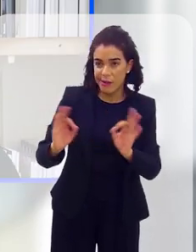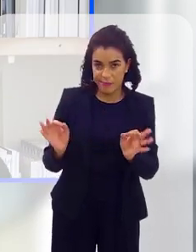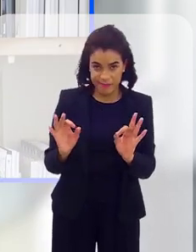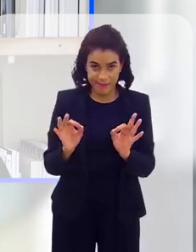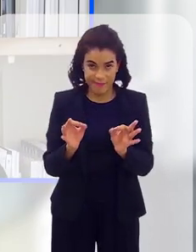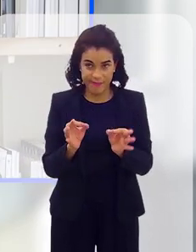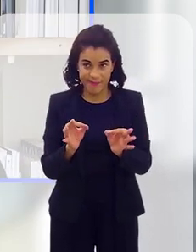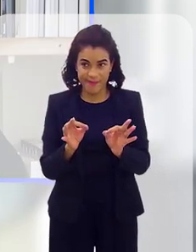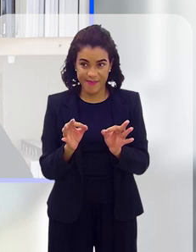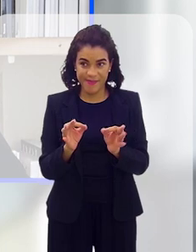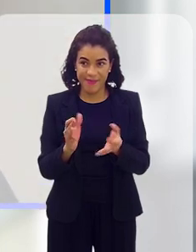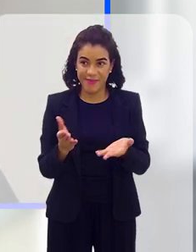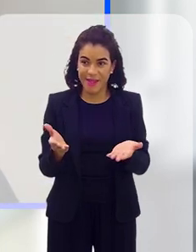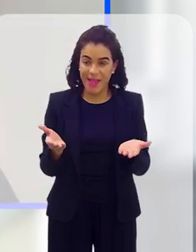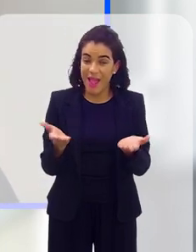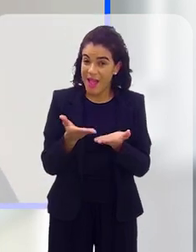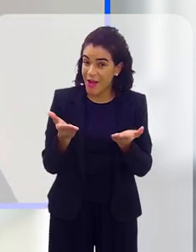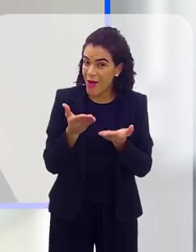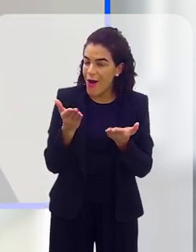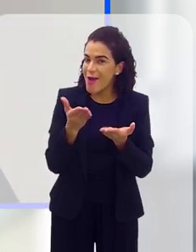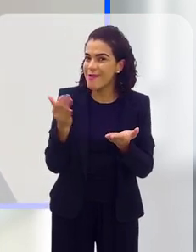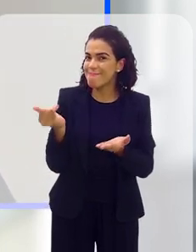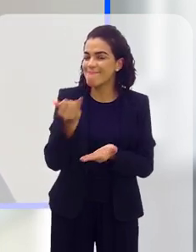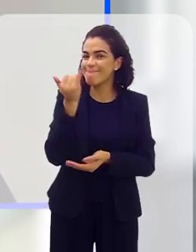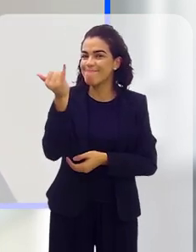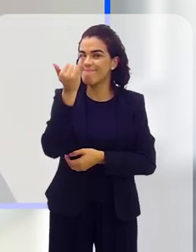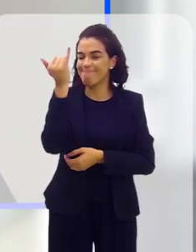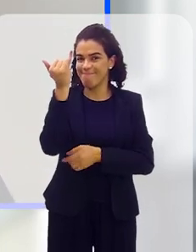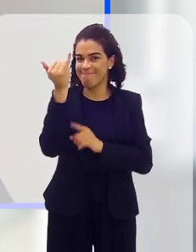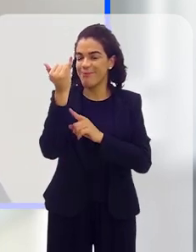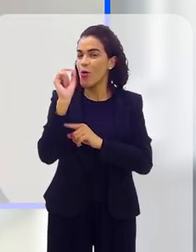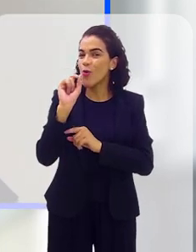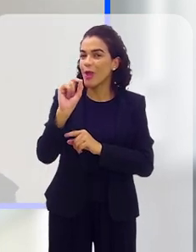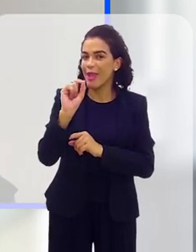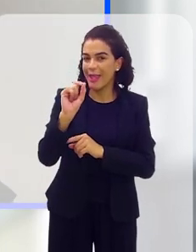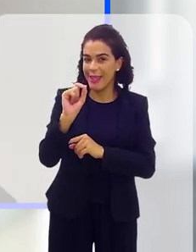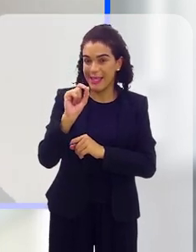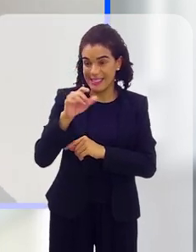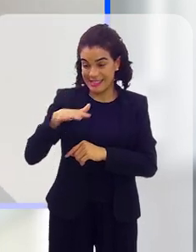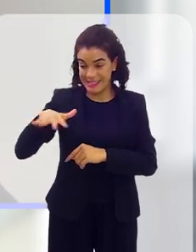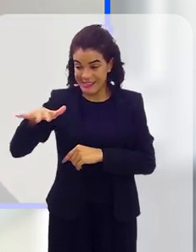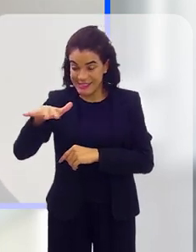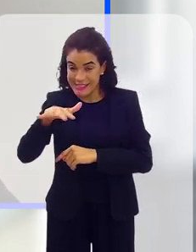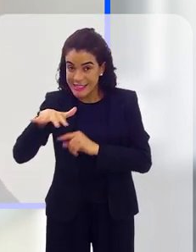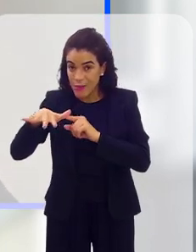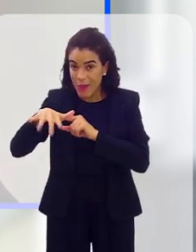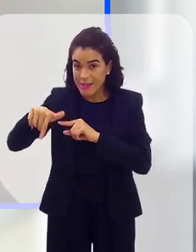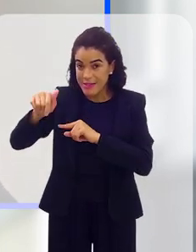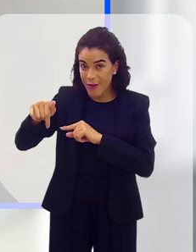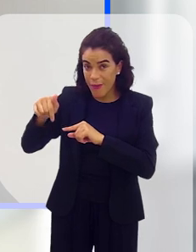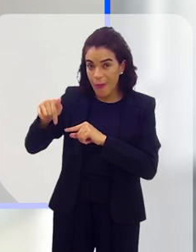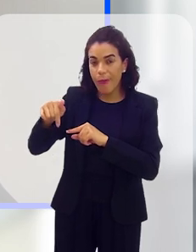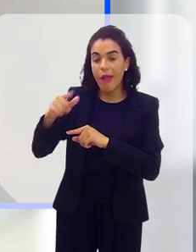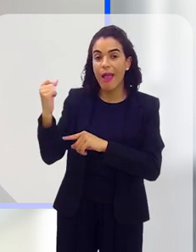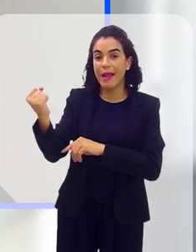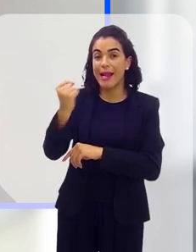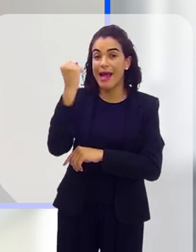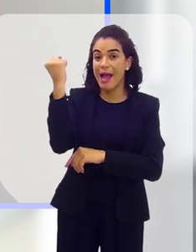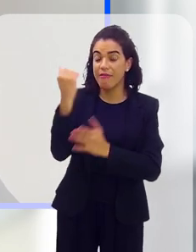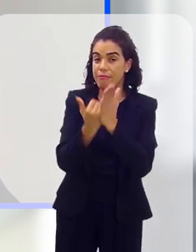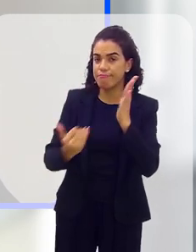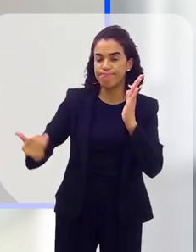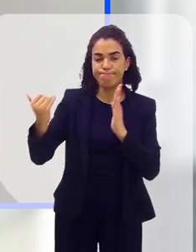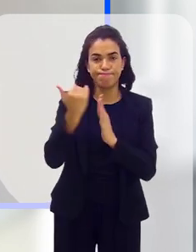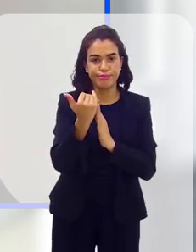assim, você está também tendo essa... Agora, é muito importante... A gente não pode perder de ódio que esses casos são casos